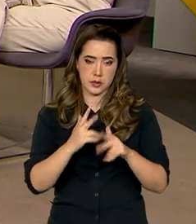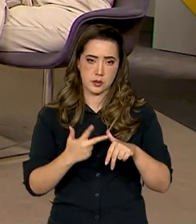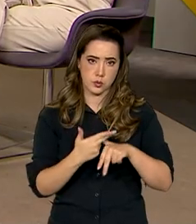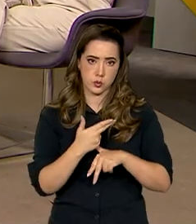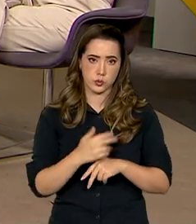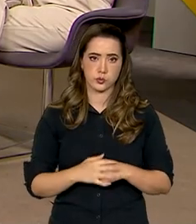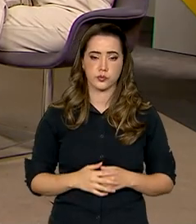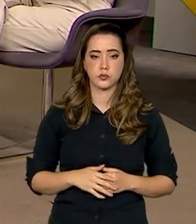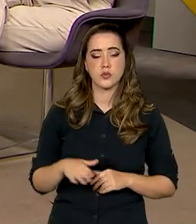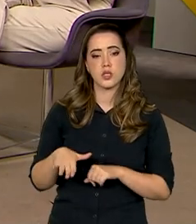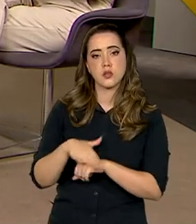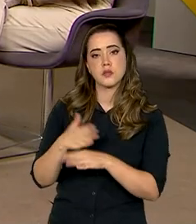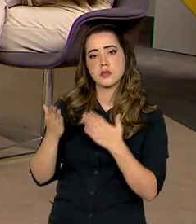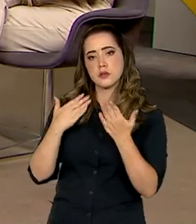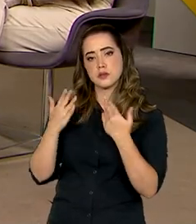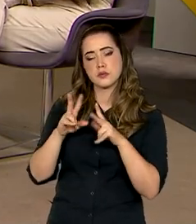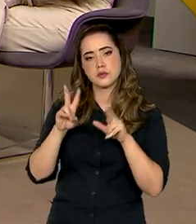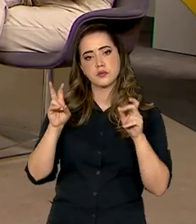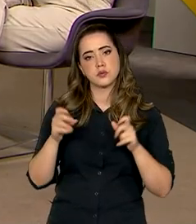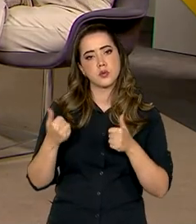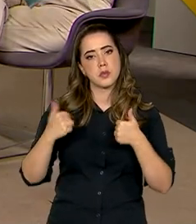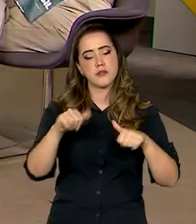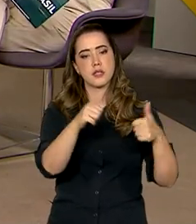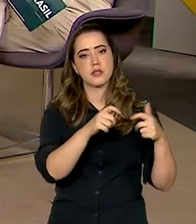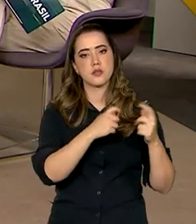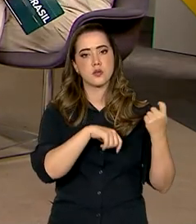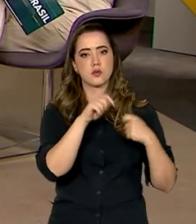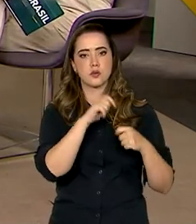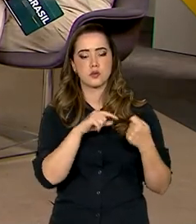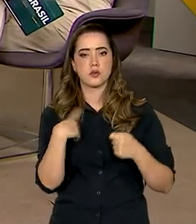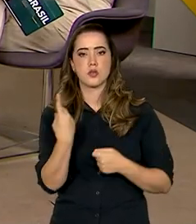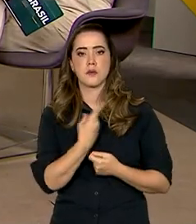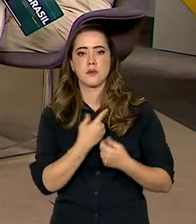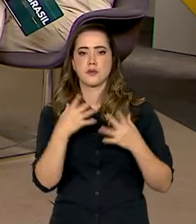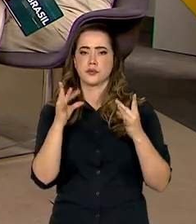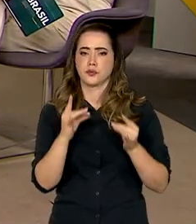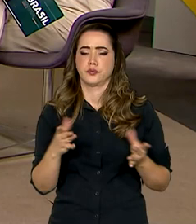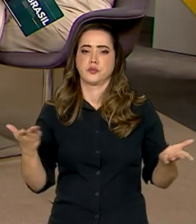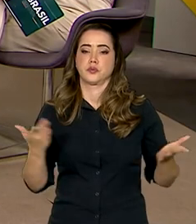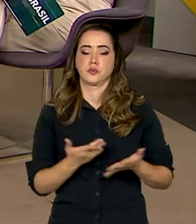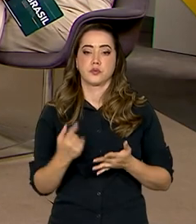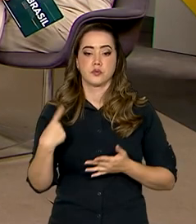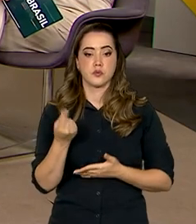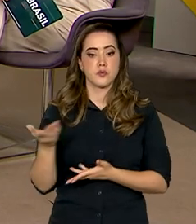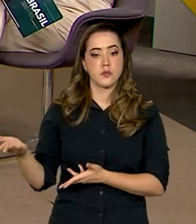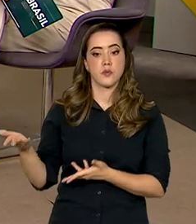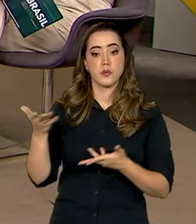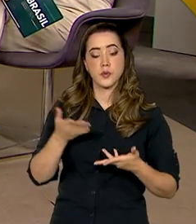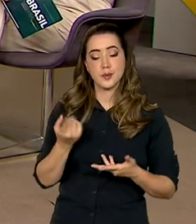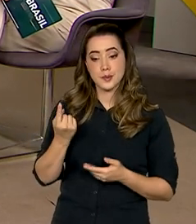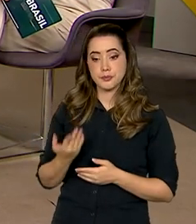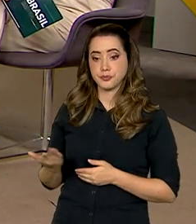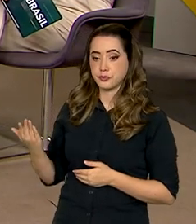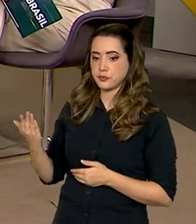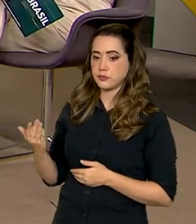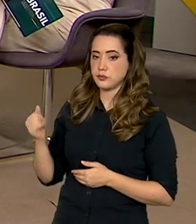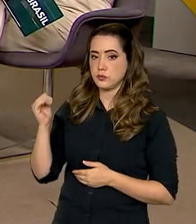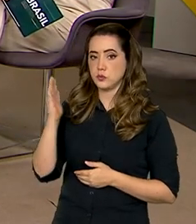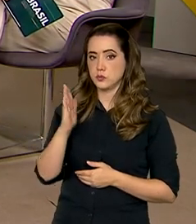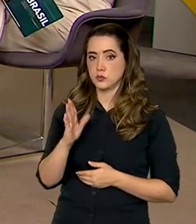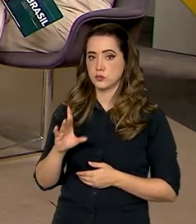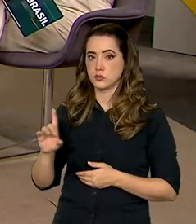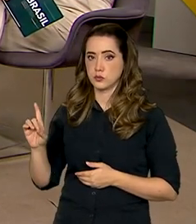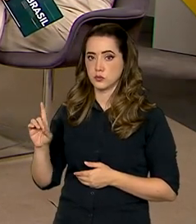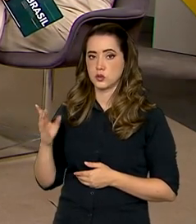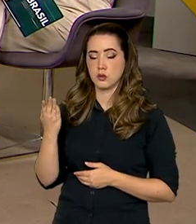E para conversar com a gente sobre os indicadores econômicos que foram destaque hoje, nós recebemos aqui no estúdio do Brasil em Dia, o